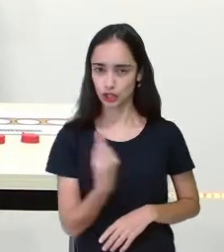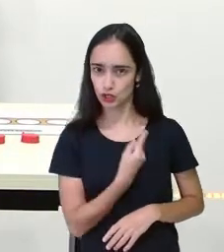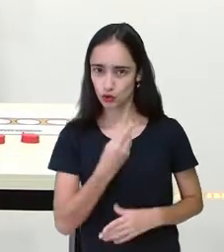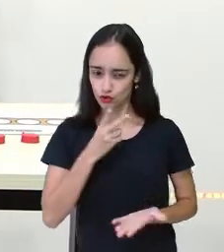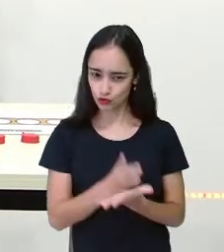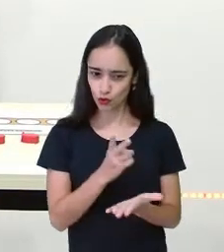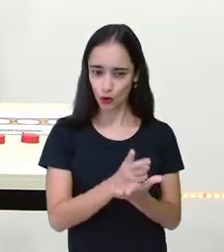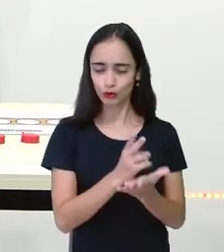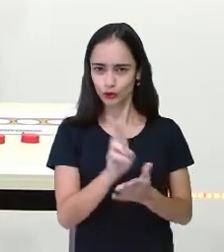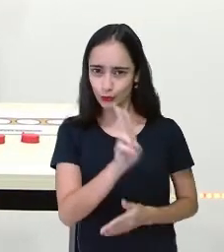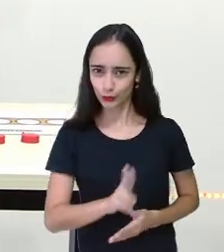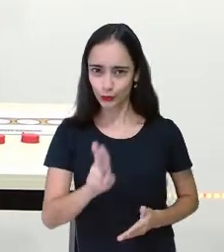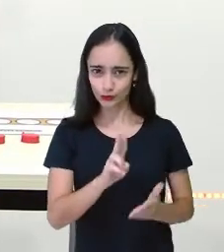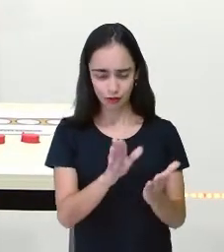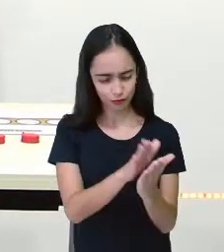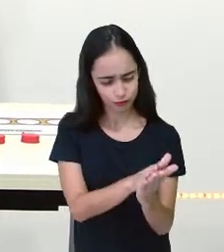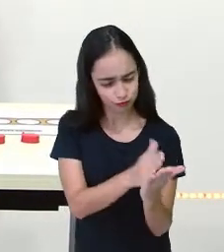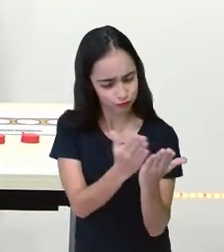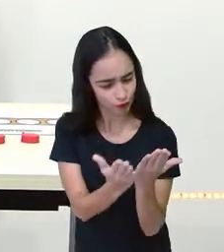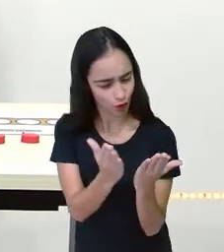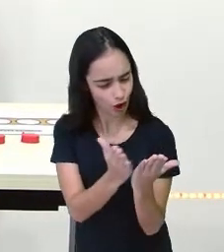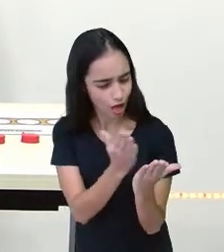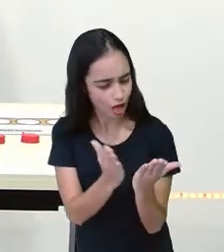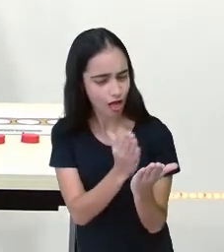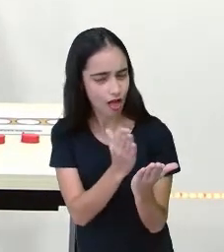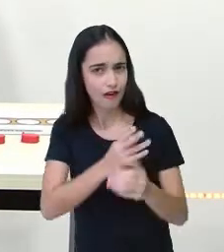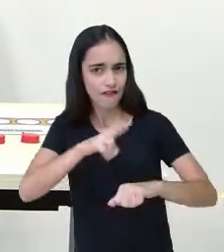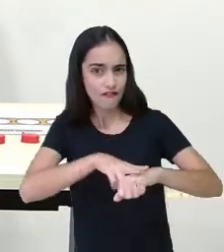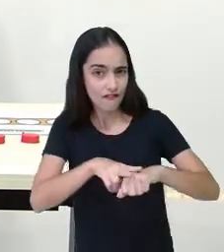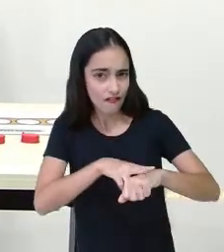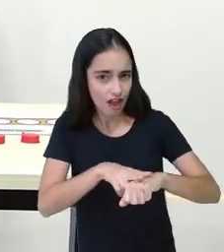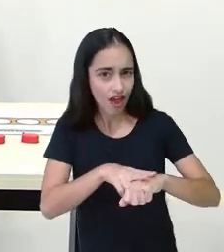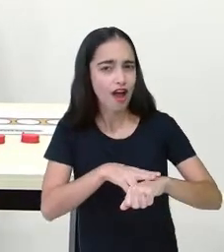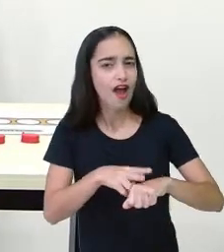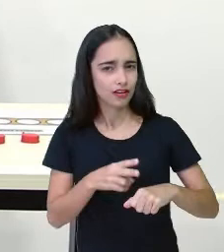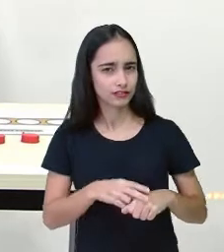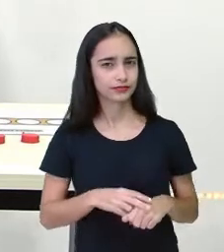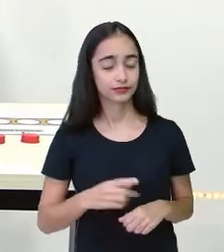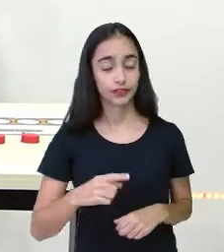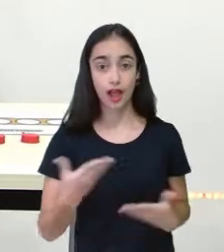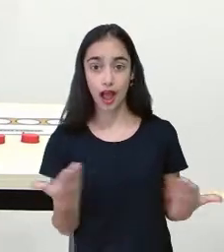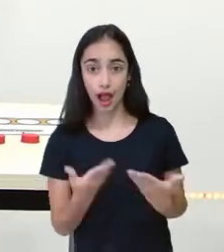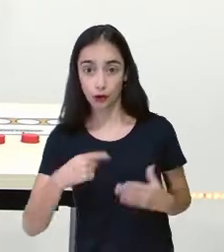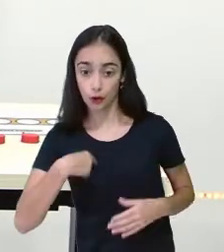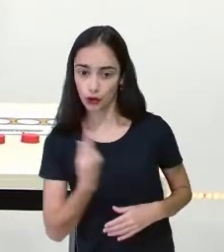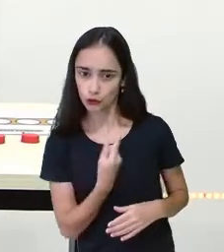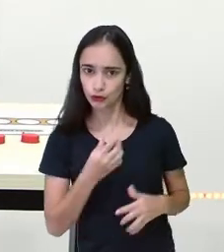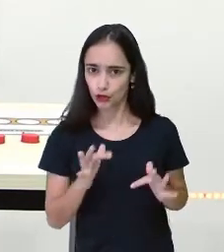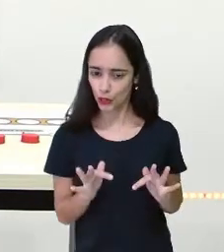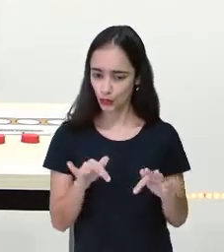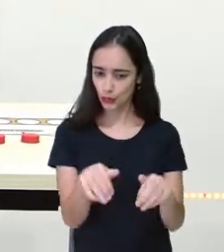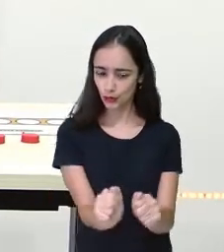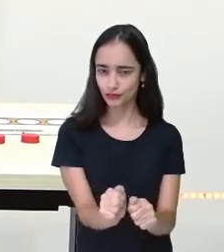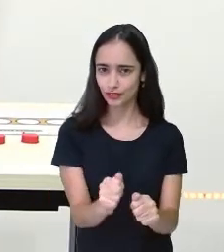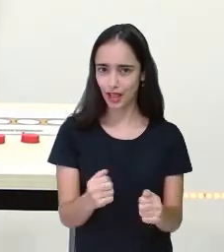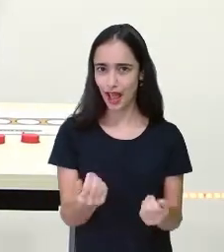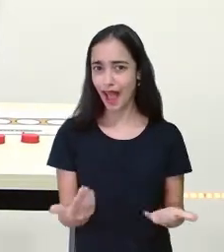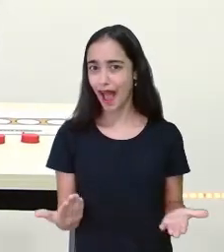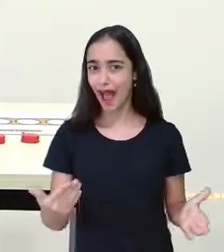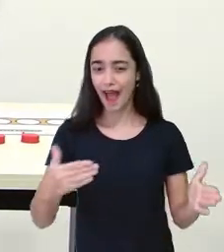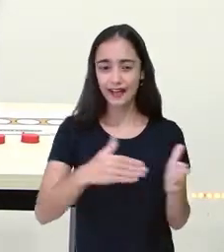Agora estamos na última sequência, tá certo? Estamos no último livrinho até o finalzinho do ano, tá certo?